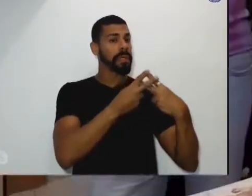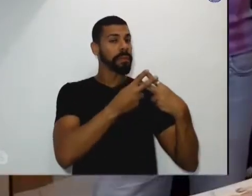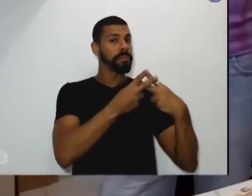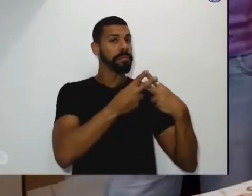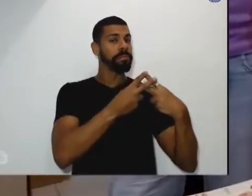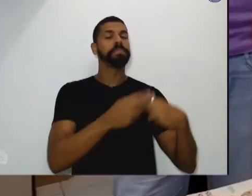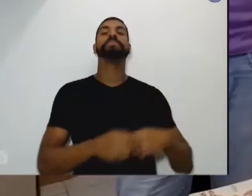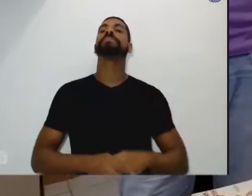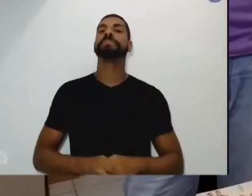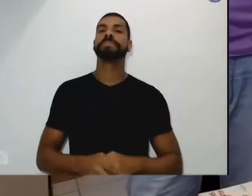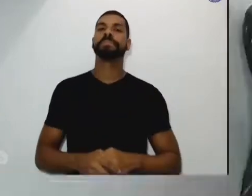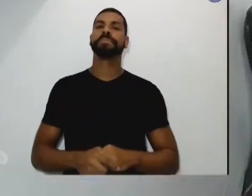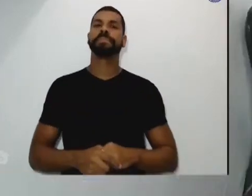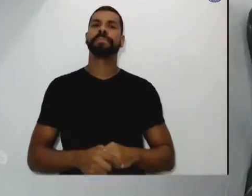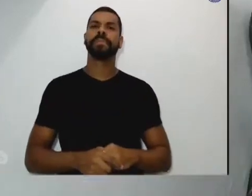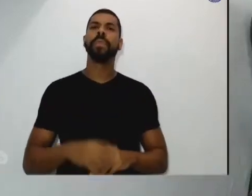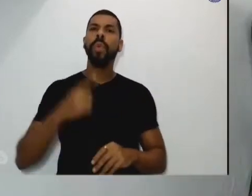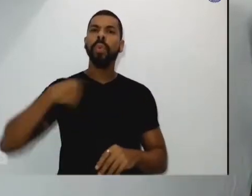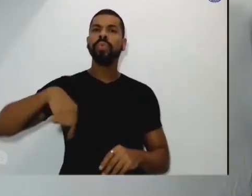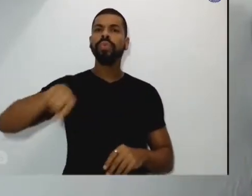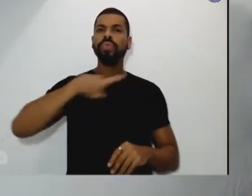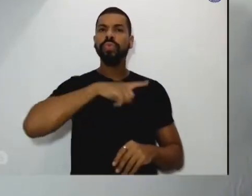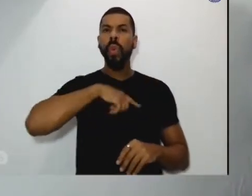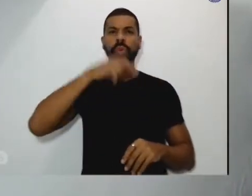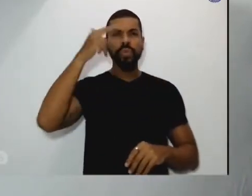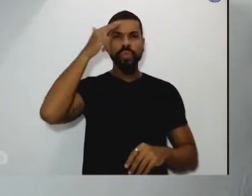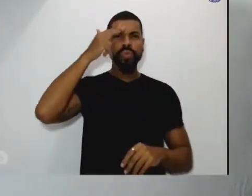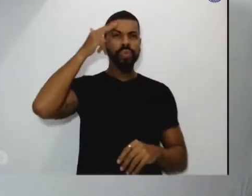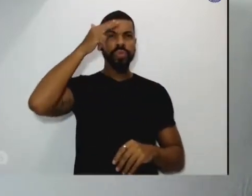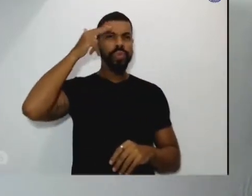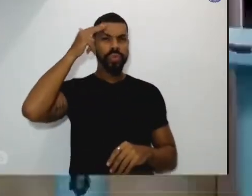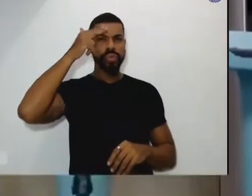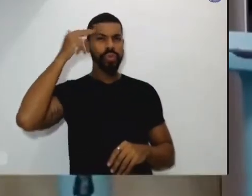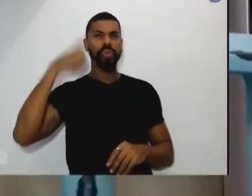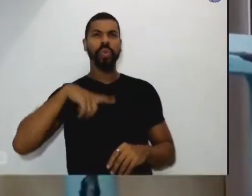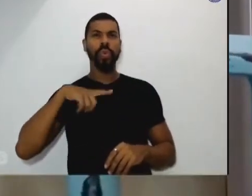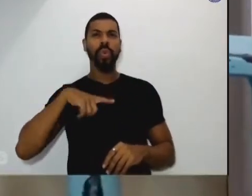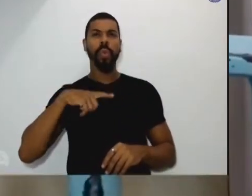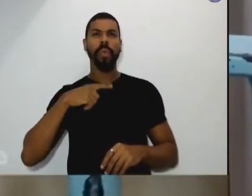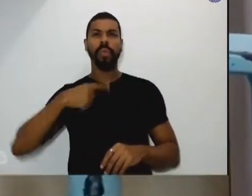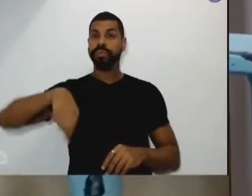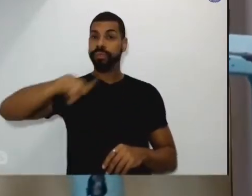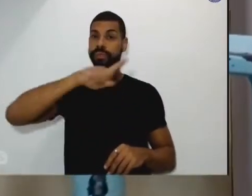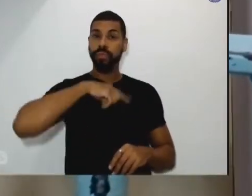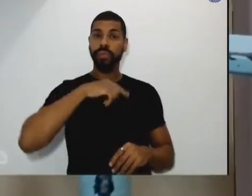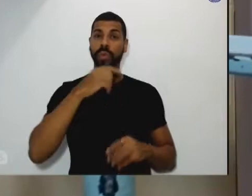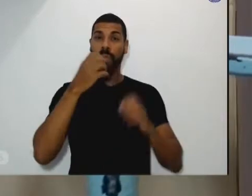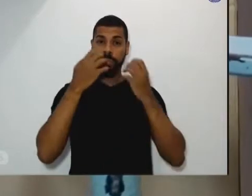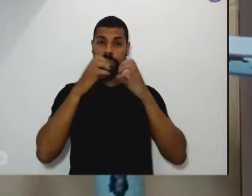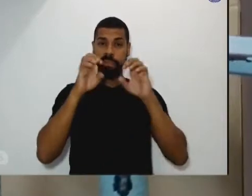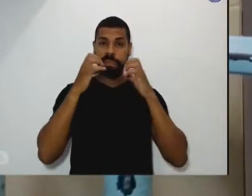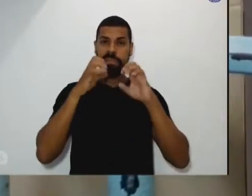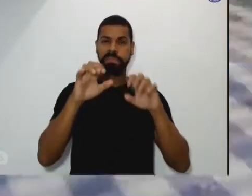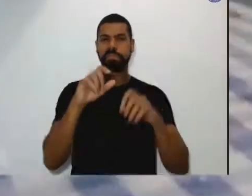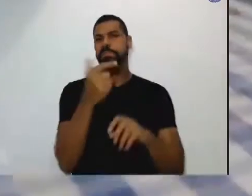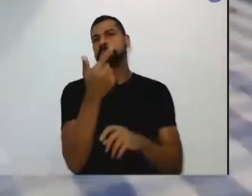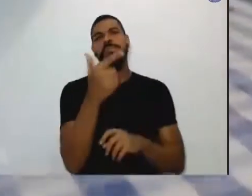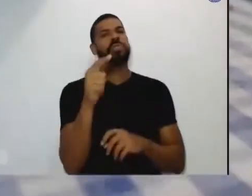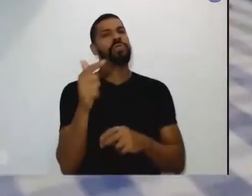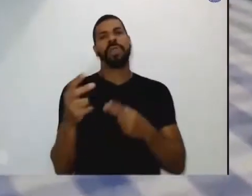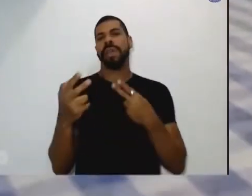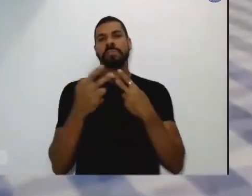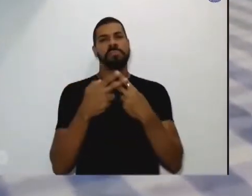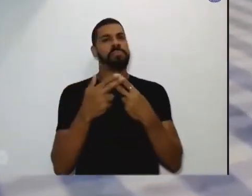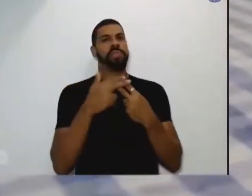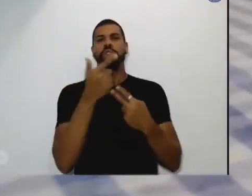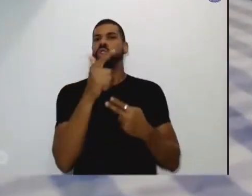O nosso sonho, que é a nossa utopia como cristãos, é um mundo sem prisões, um mundo sem armas, um mundo